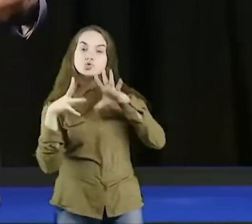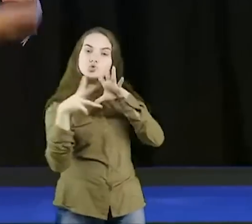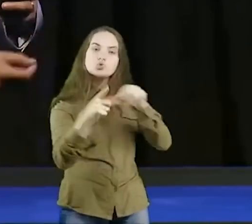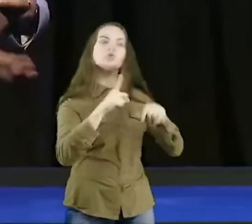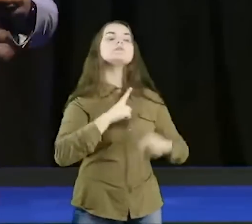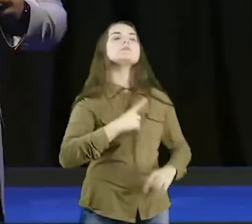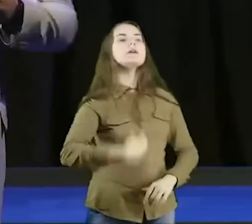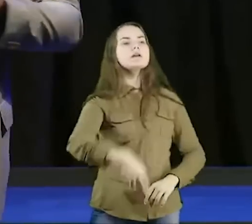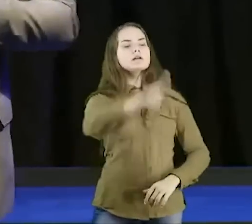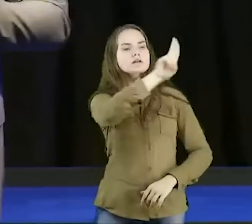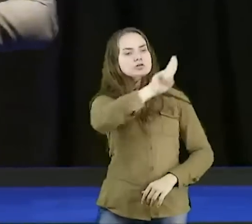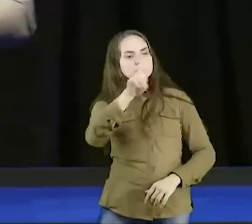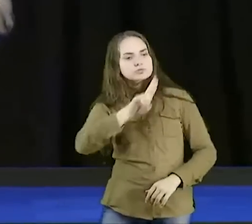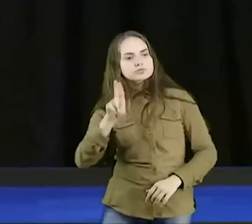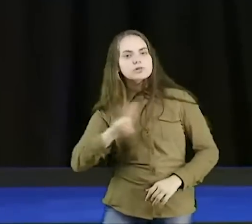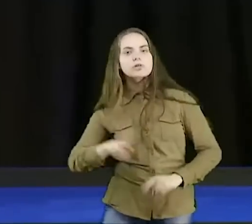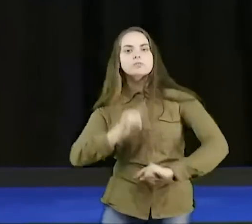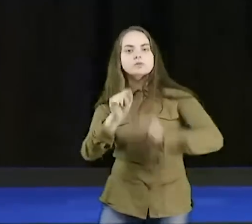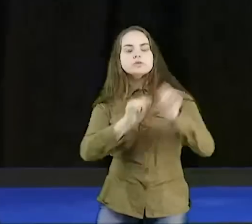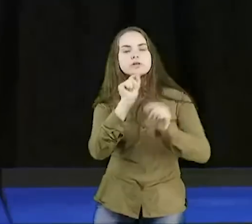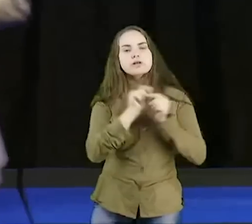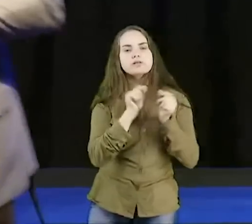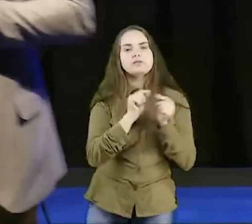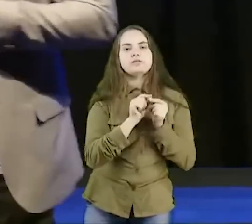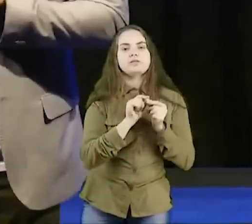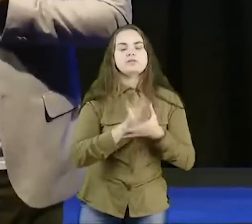nome, daquilo que eles, que eles fazem,